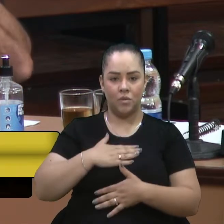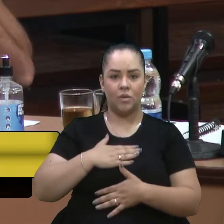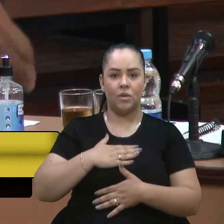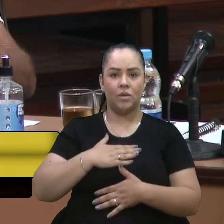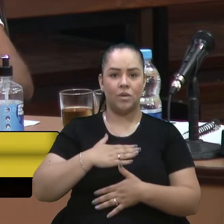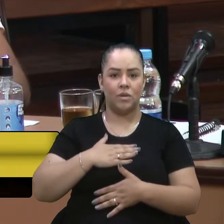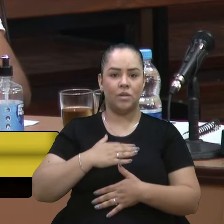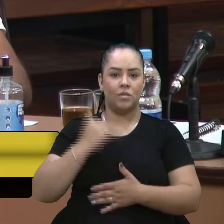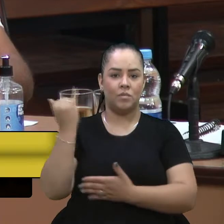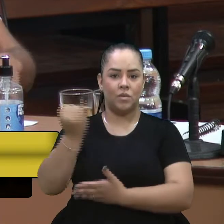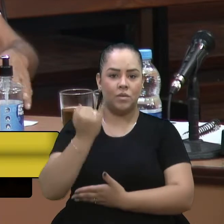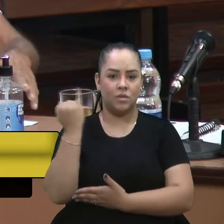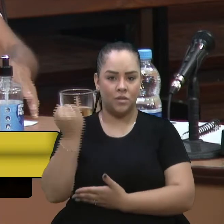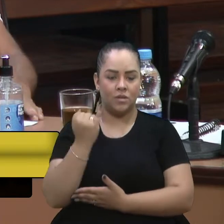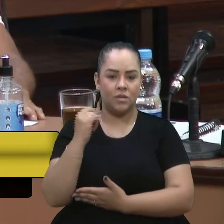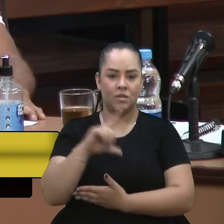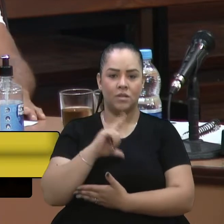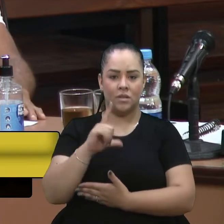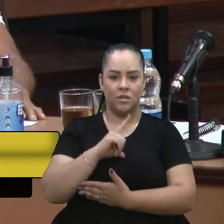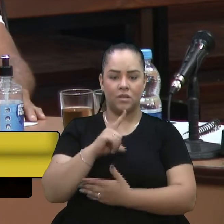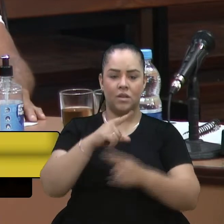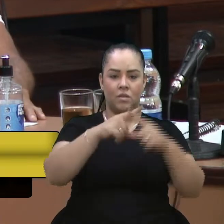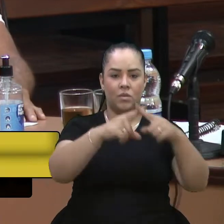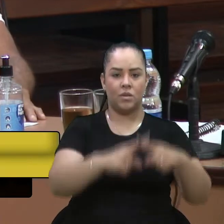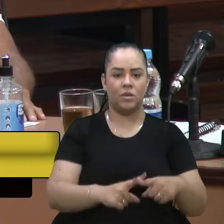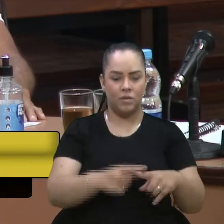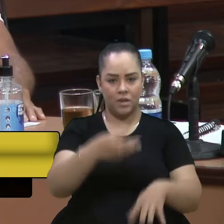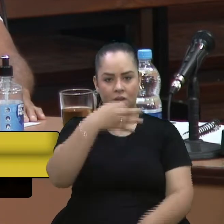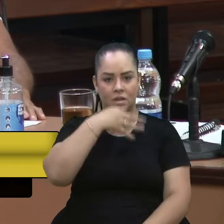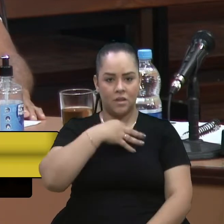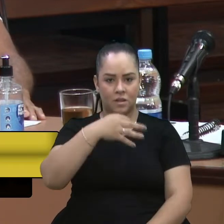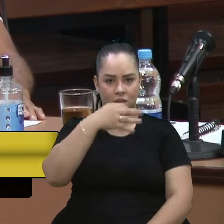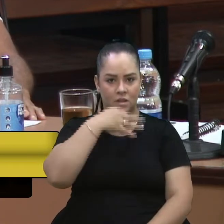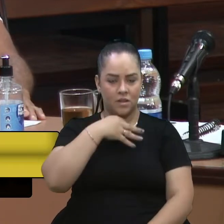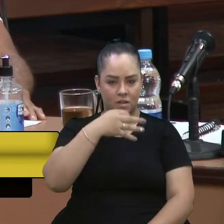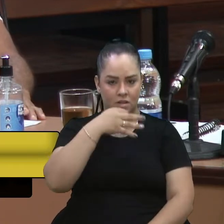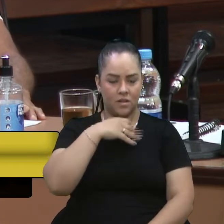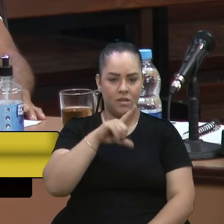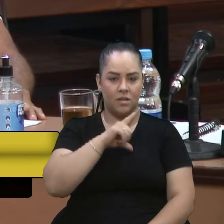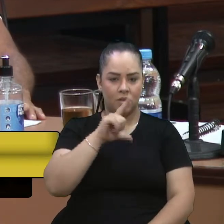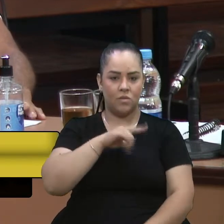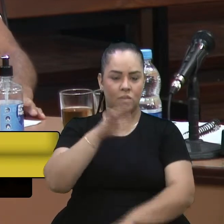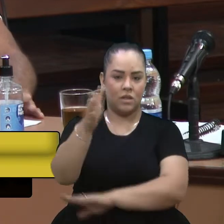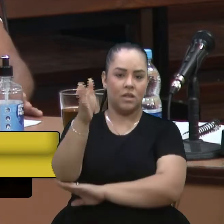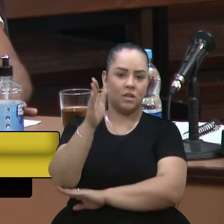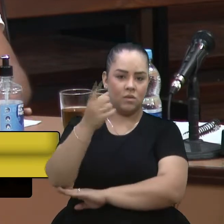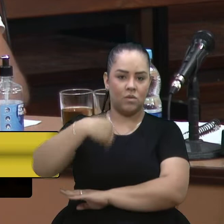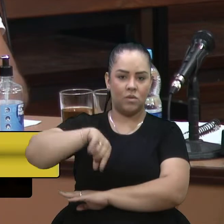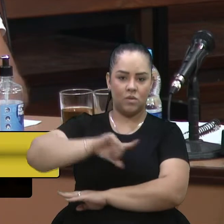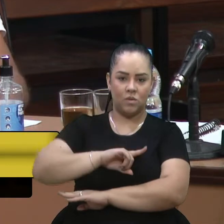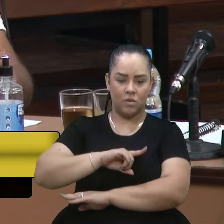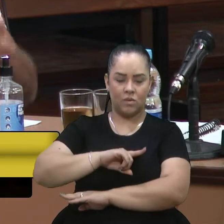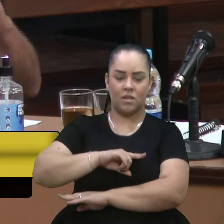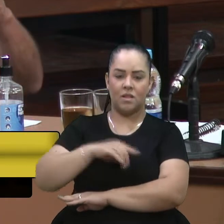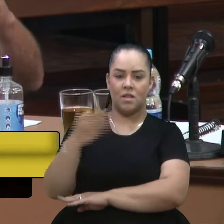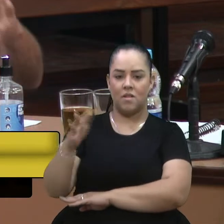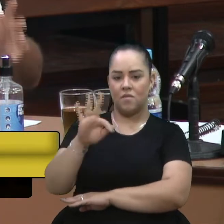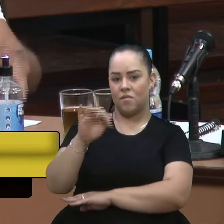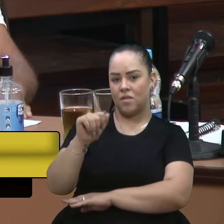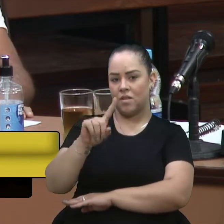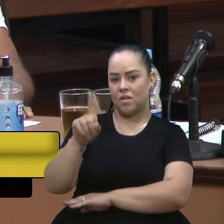trazer esses campeonatos para Caxias do Sul quando dá uma ênfase no nosso hotel. O hotel lá de Fazenda Souza